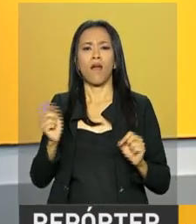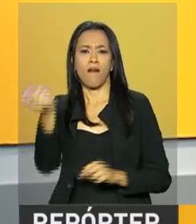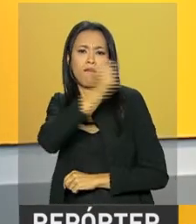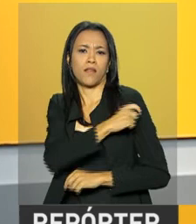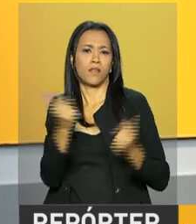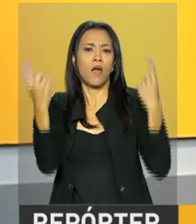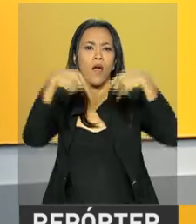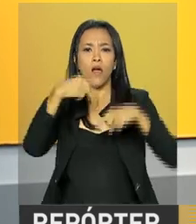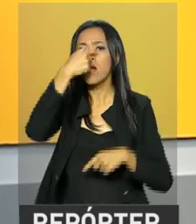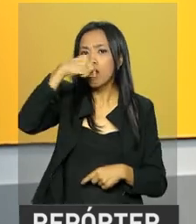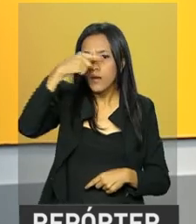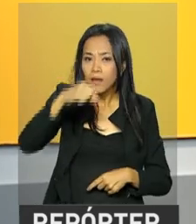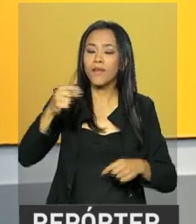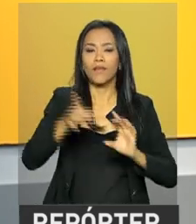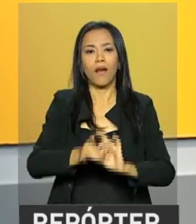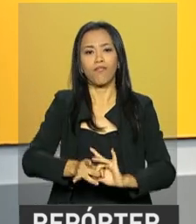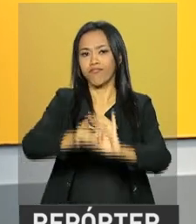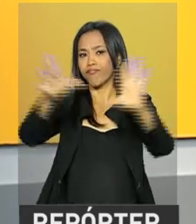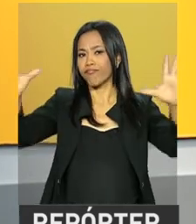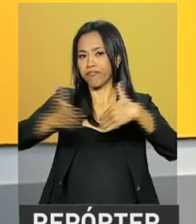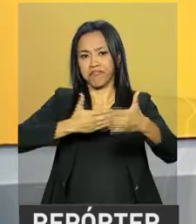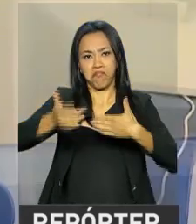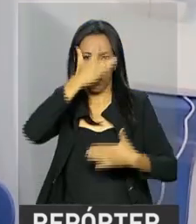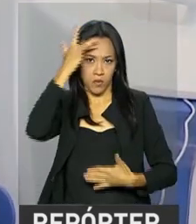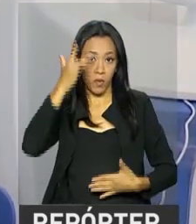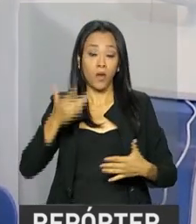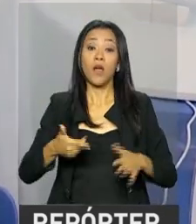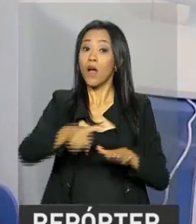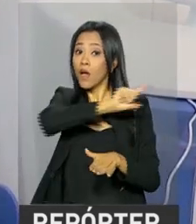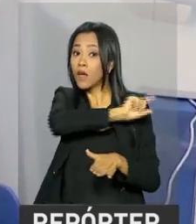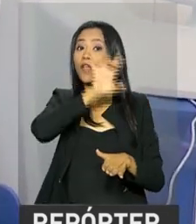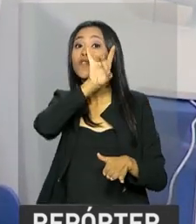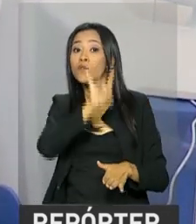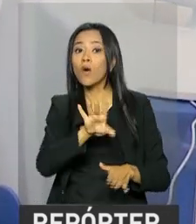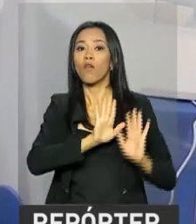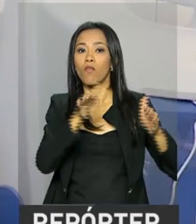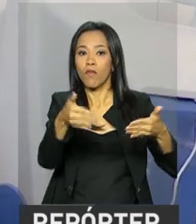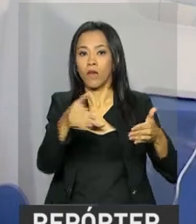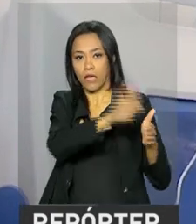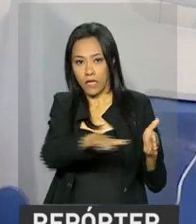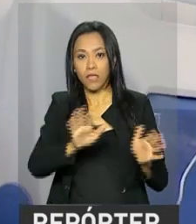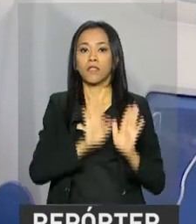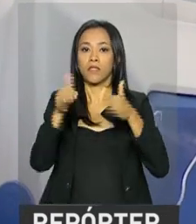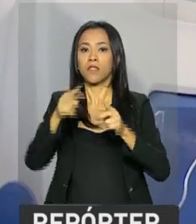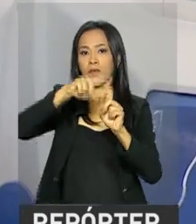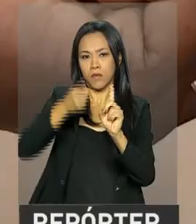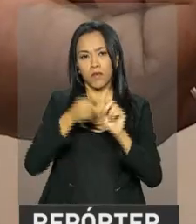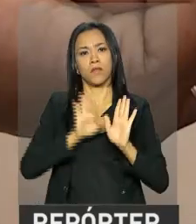gripe está disponível para toda a população. Inicialmente, ela era apenas para crianças, gestantes,